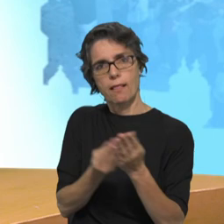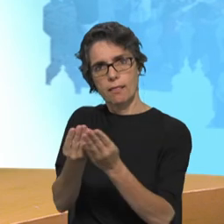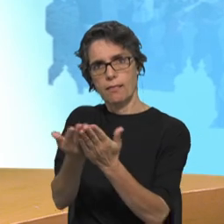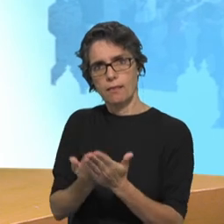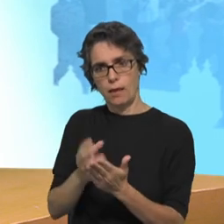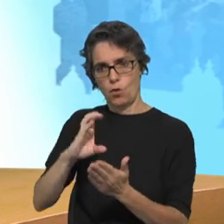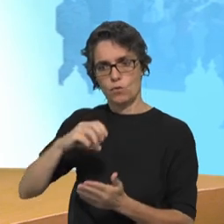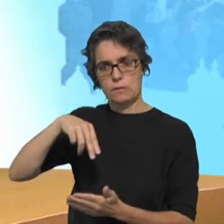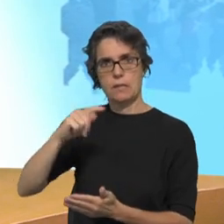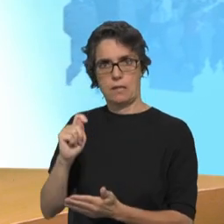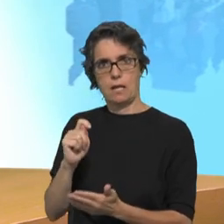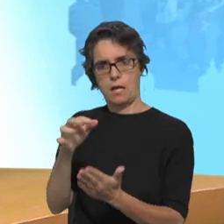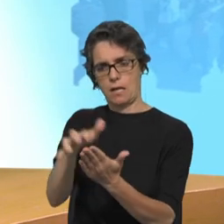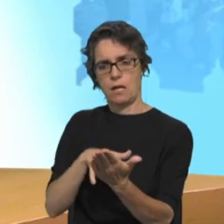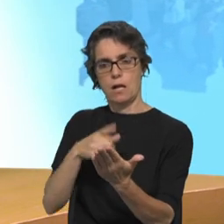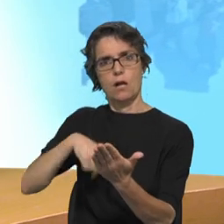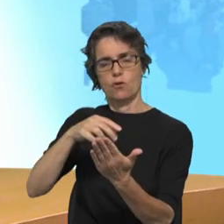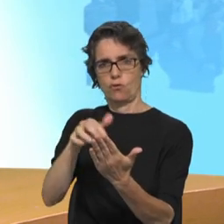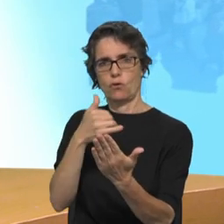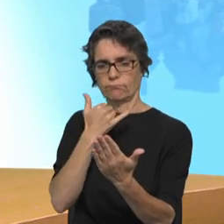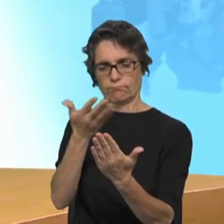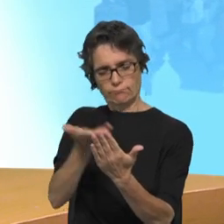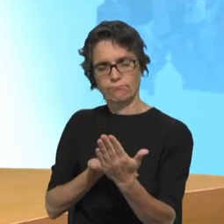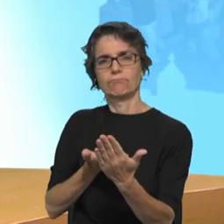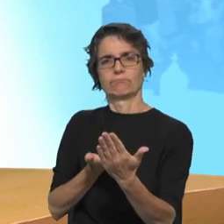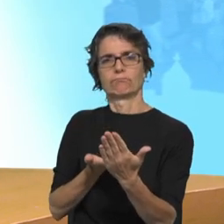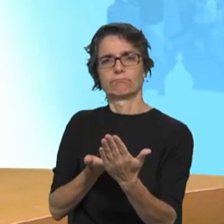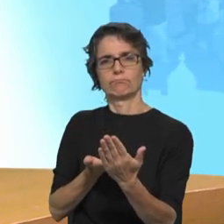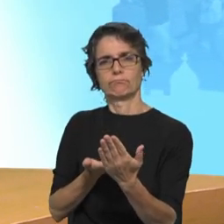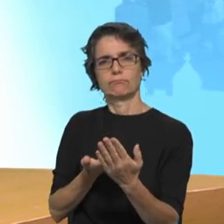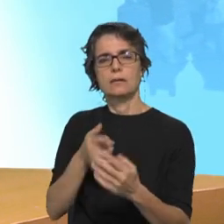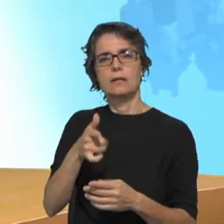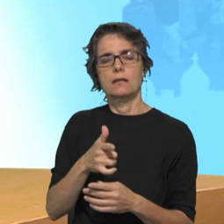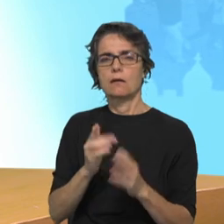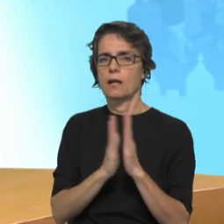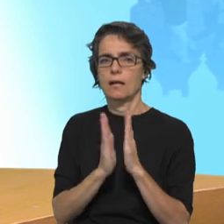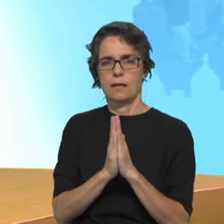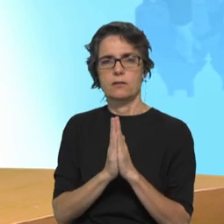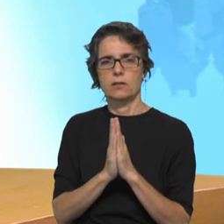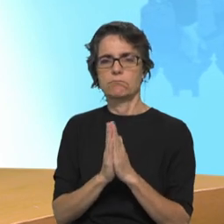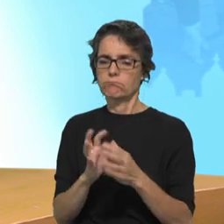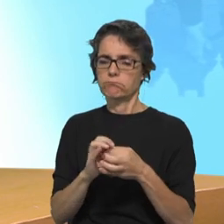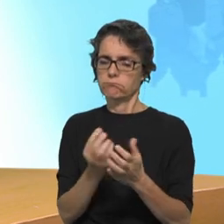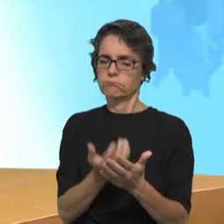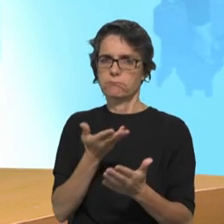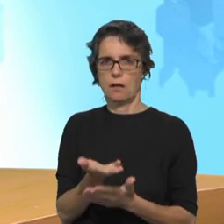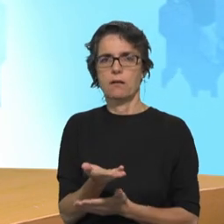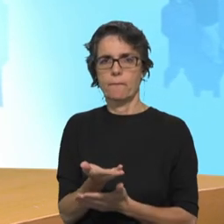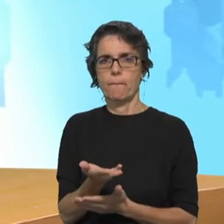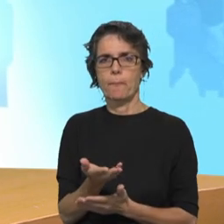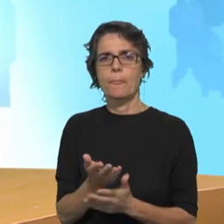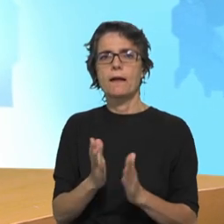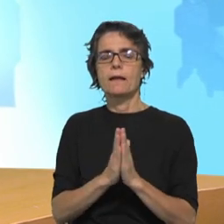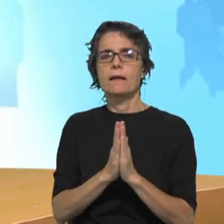palavra que há de ser de ir e voltar como é próprio de uma igreja que se entenda a si mesma como povo